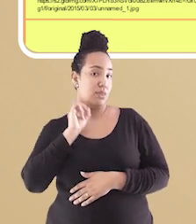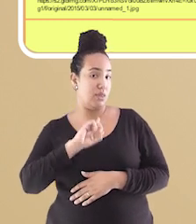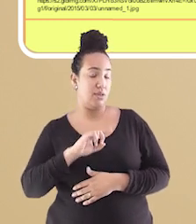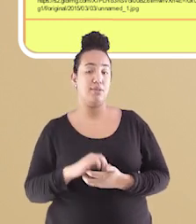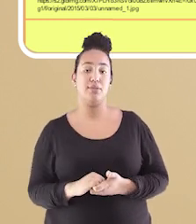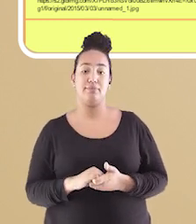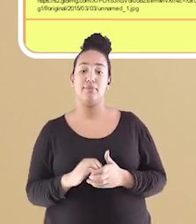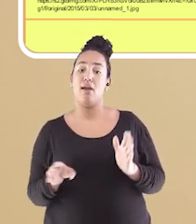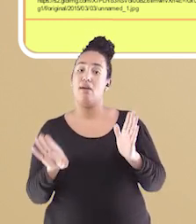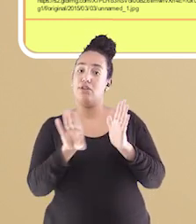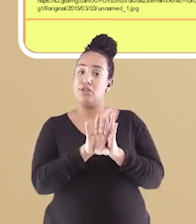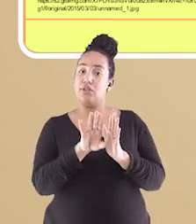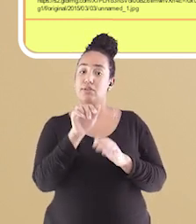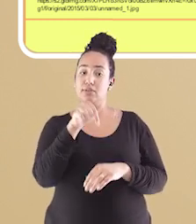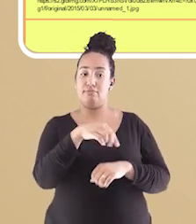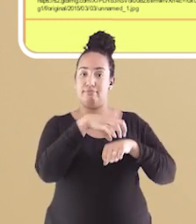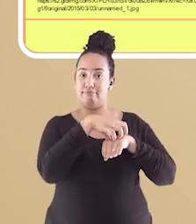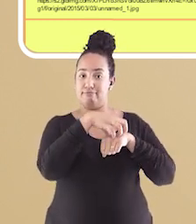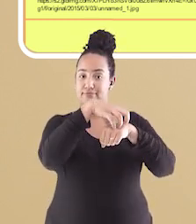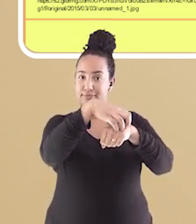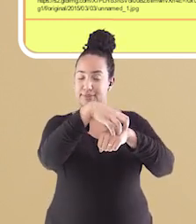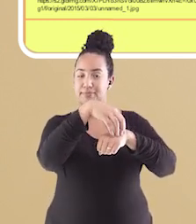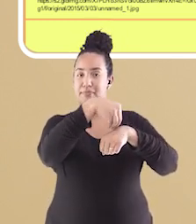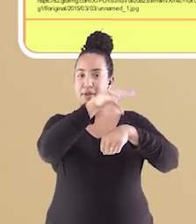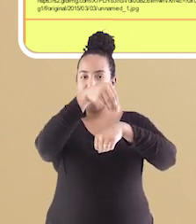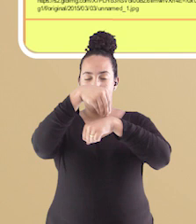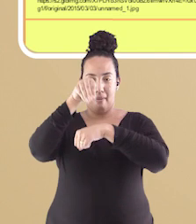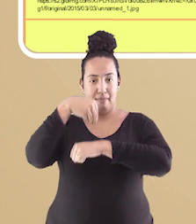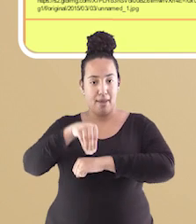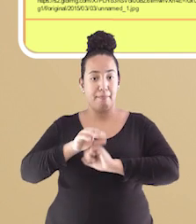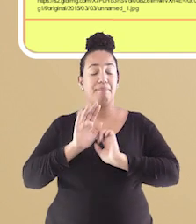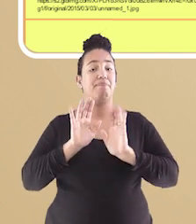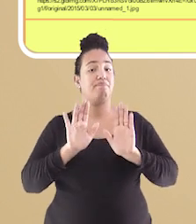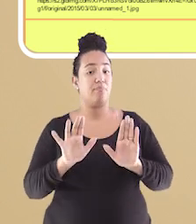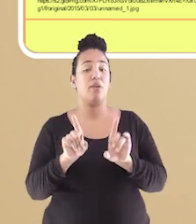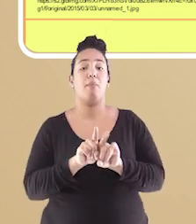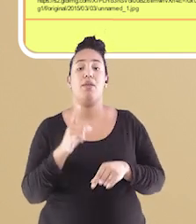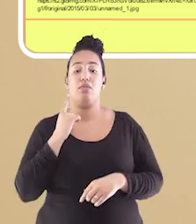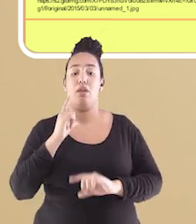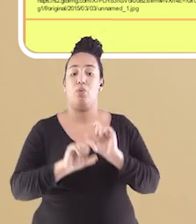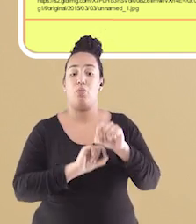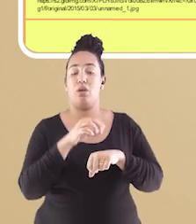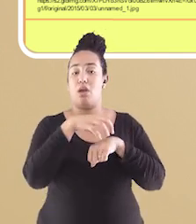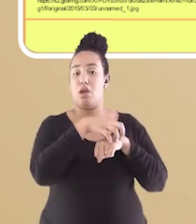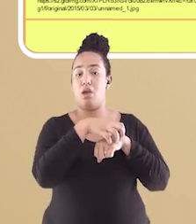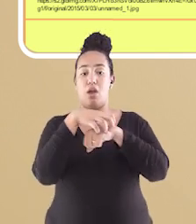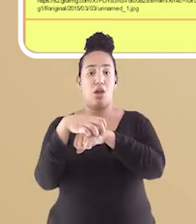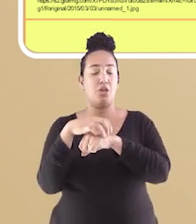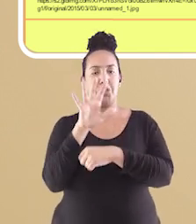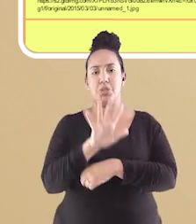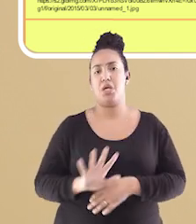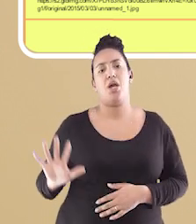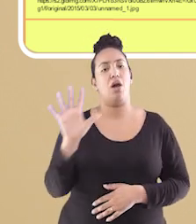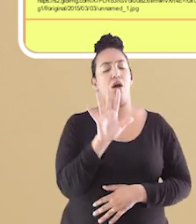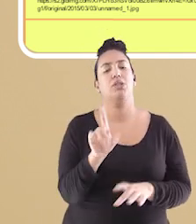Gerais e destinado à exportação. Entretanto, realiza também o transporte de carga